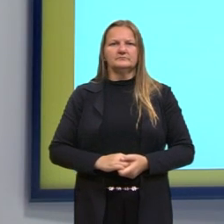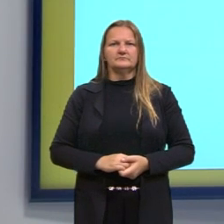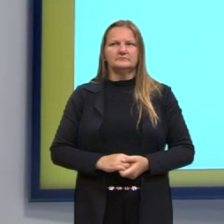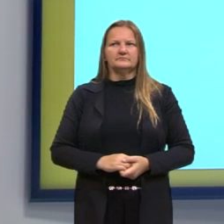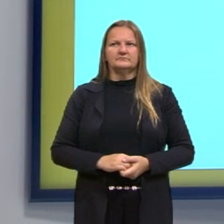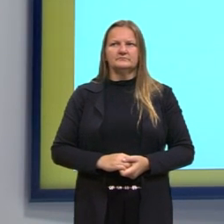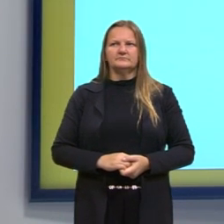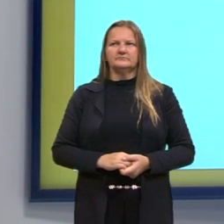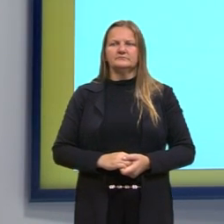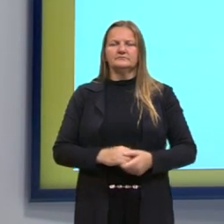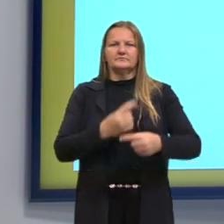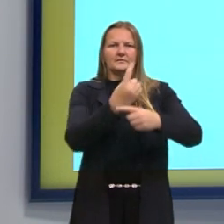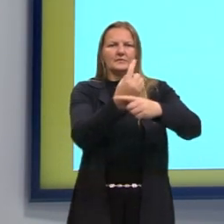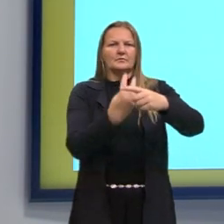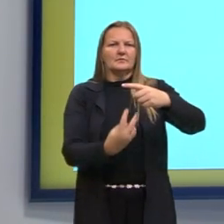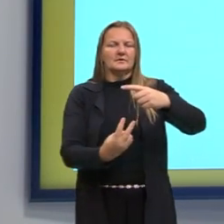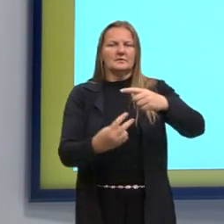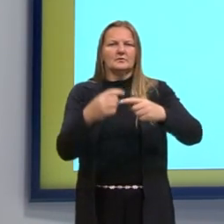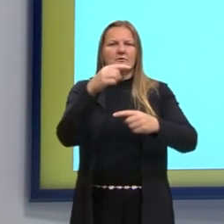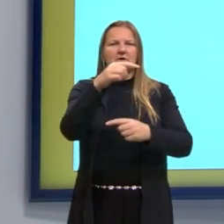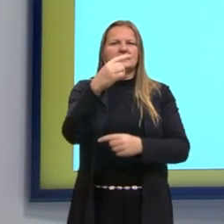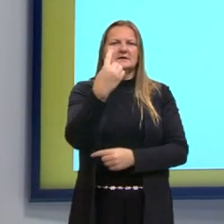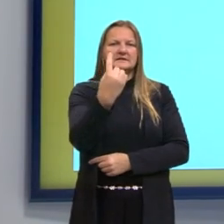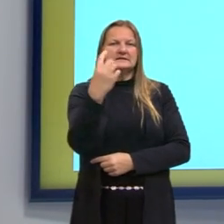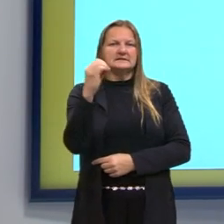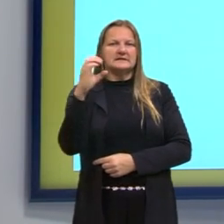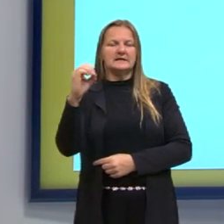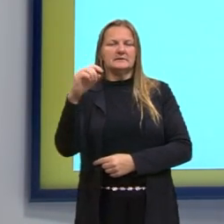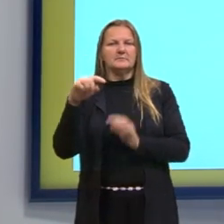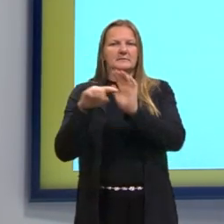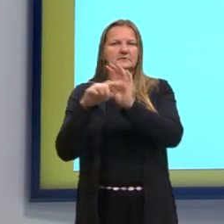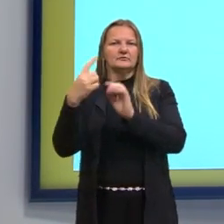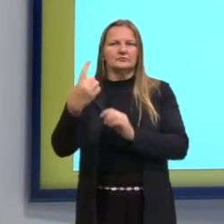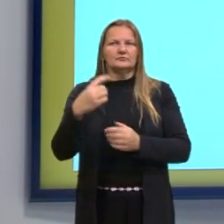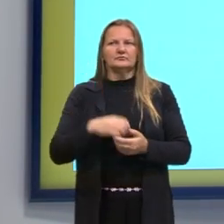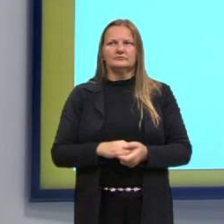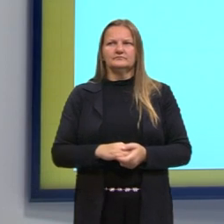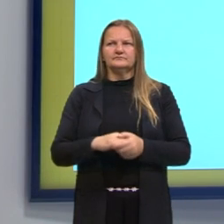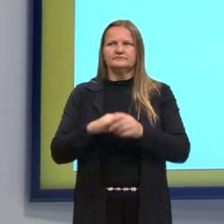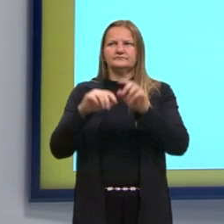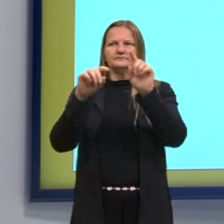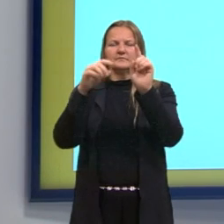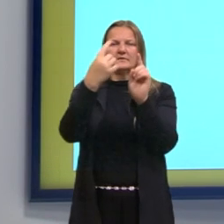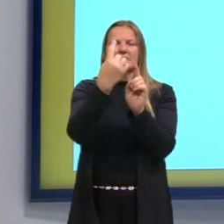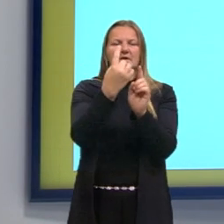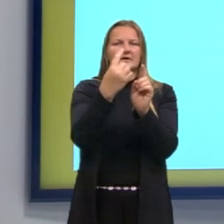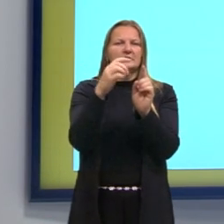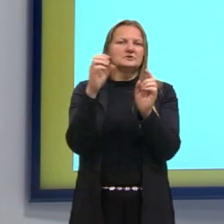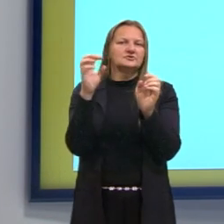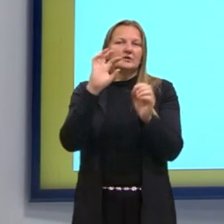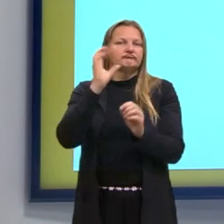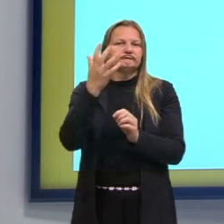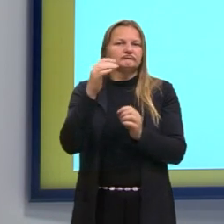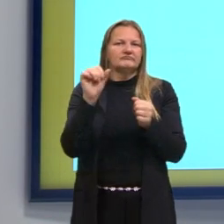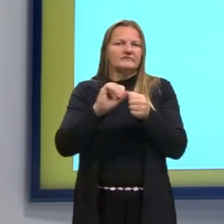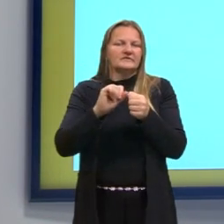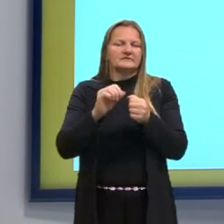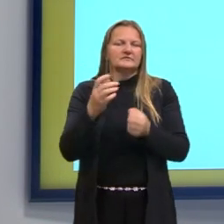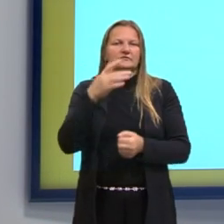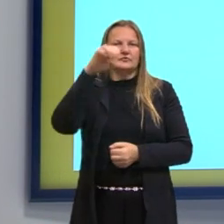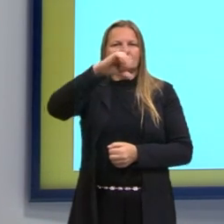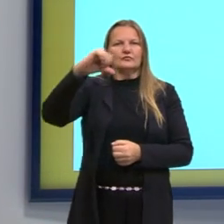igual a 1 meio elevado a 100 menos 1. Então, aqui no expoente eu consigo resolver essa subtração, né?